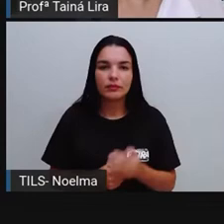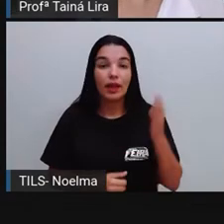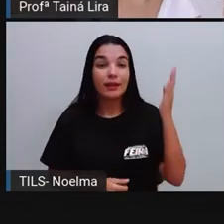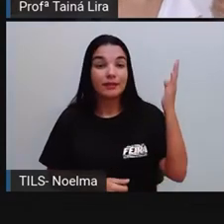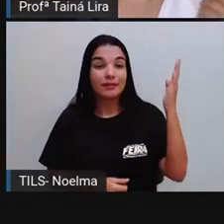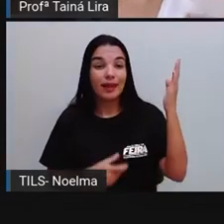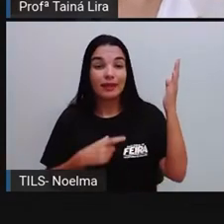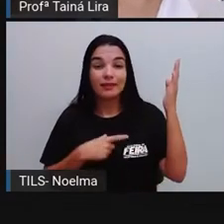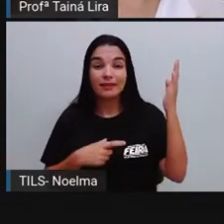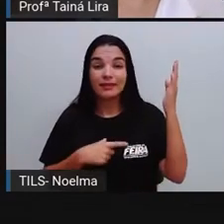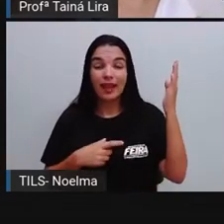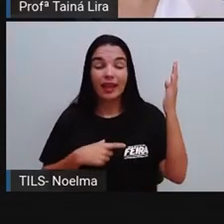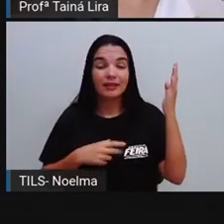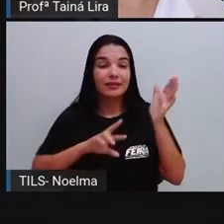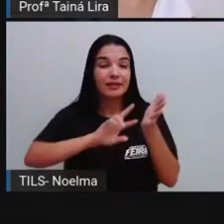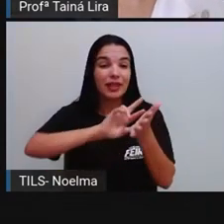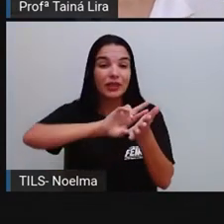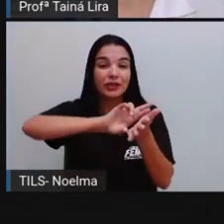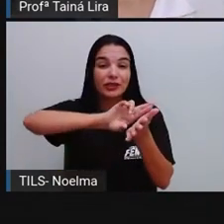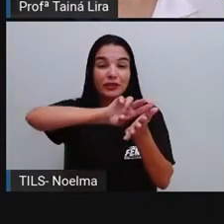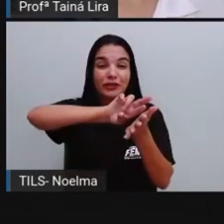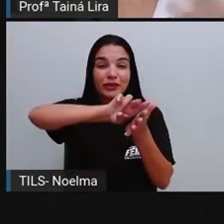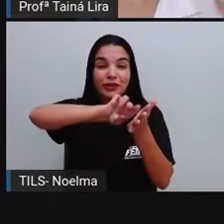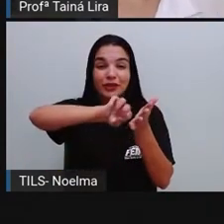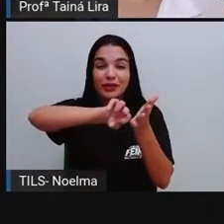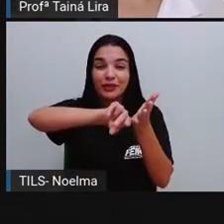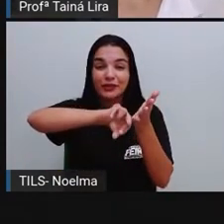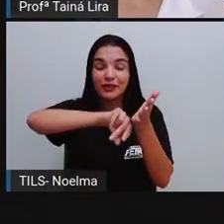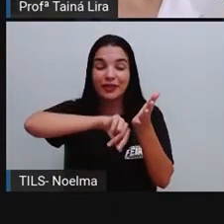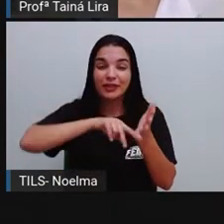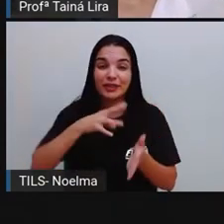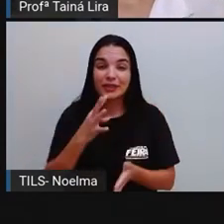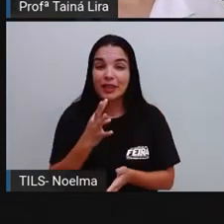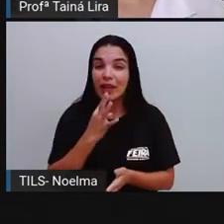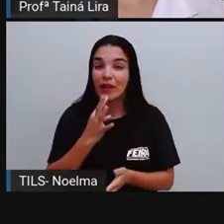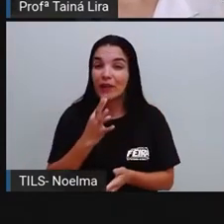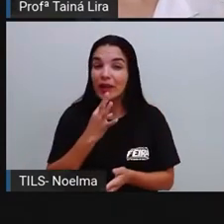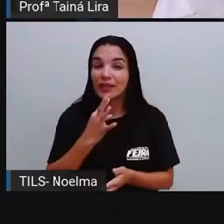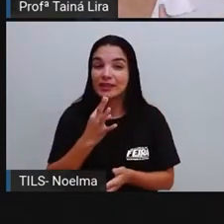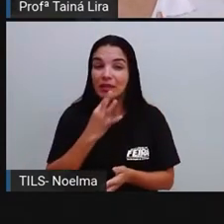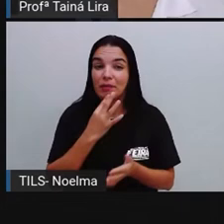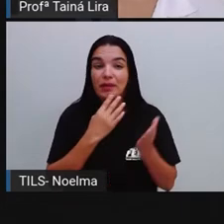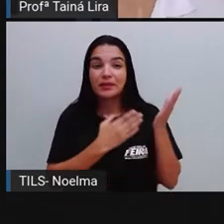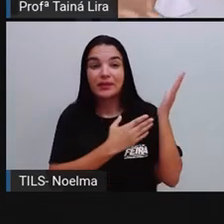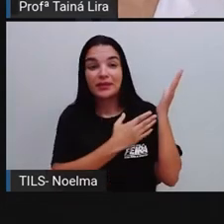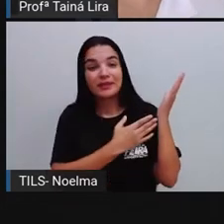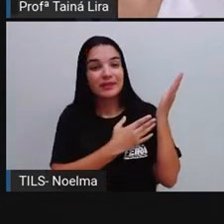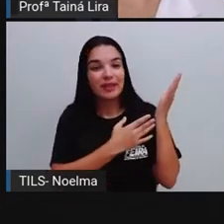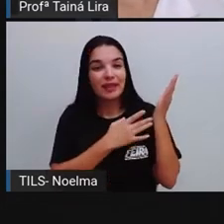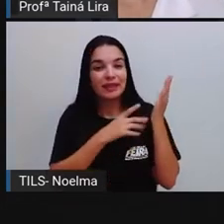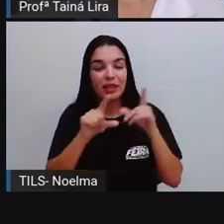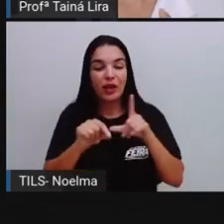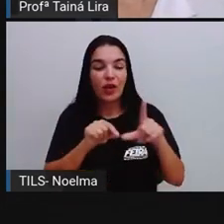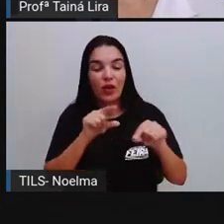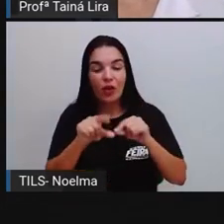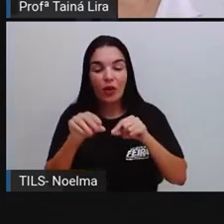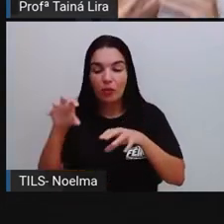E a pró trouxe, ó, para vocês conhecerem, tá? Quando a gente fala de coleta seletiva,